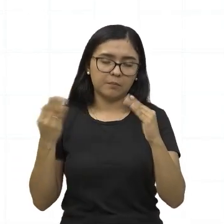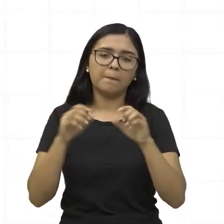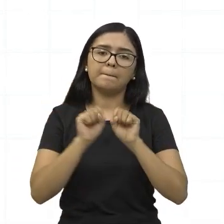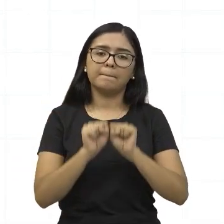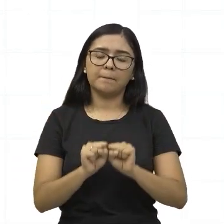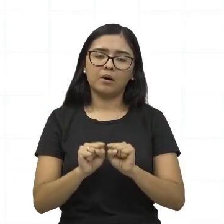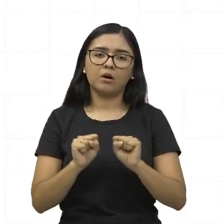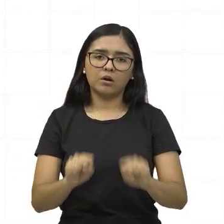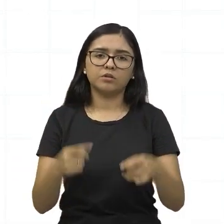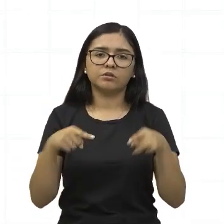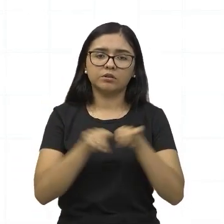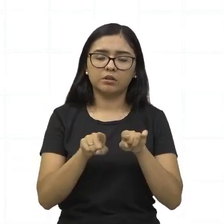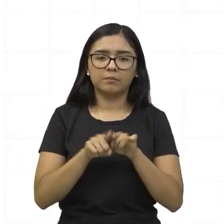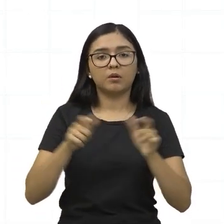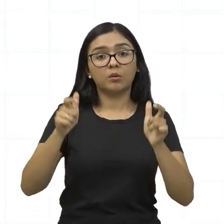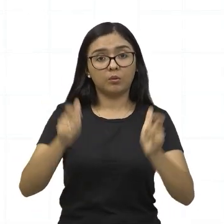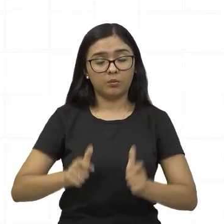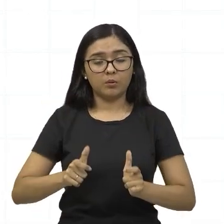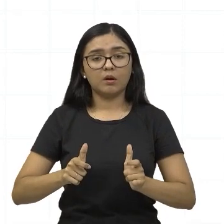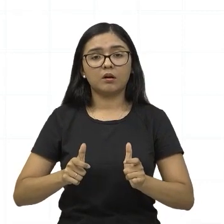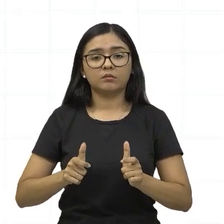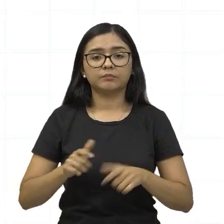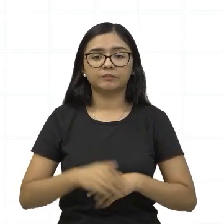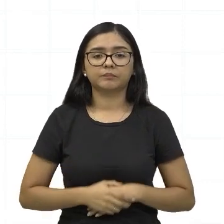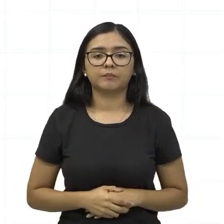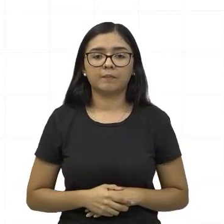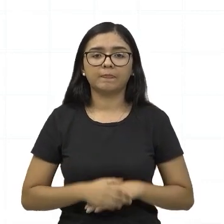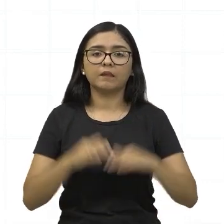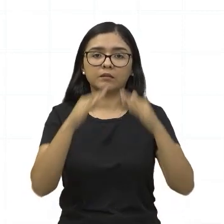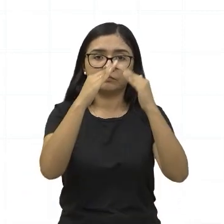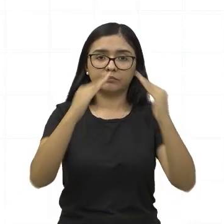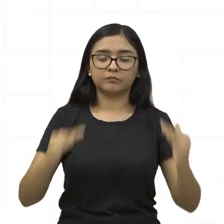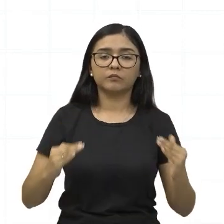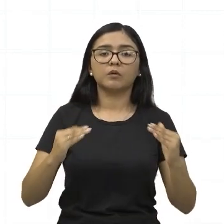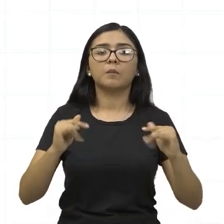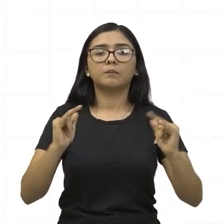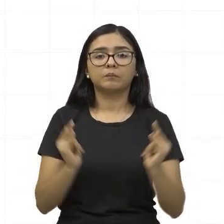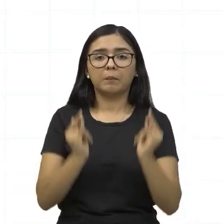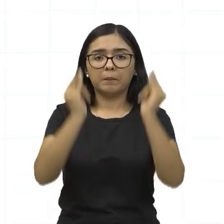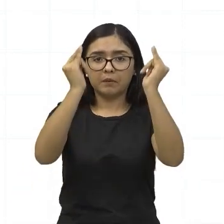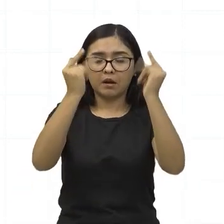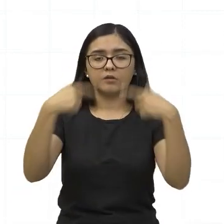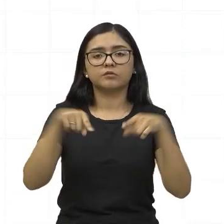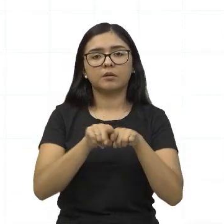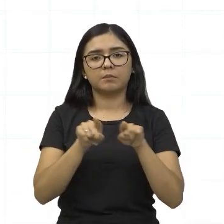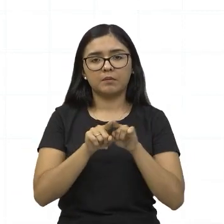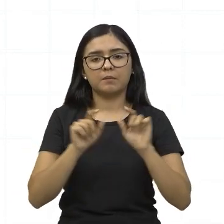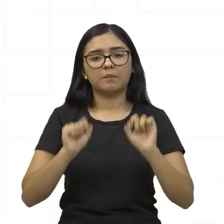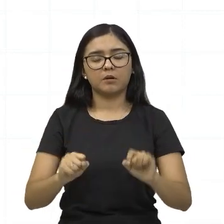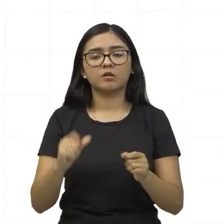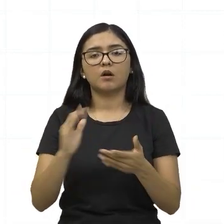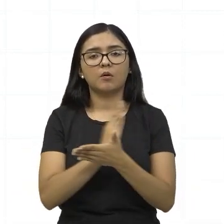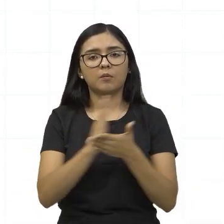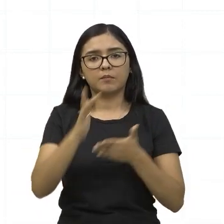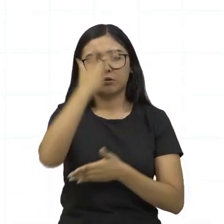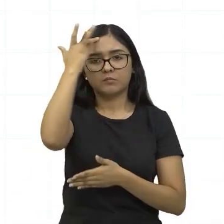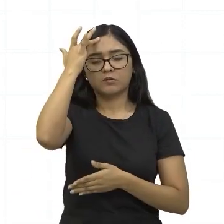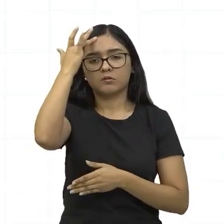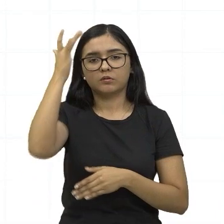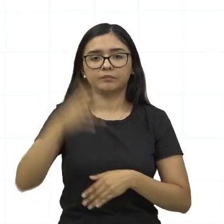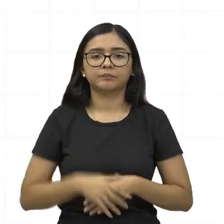pode ser aí nos telhados também dos prédios, né, residenciais, tem pessoas aí que